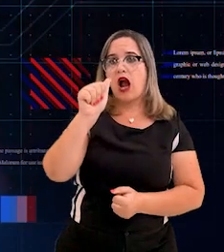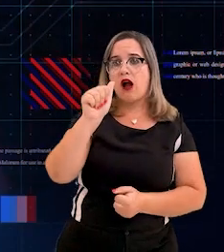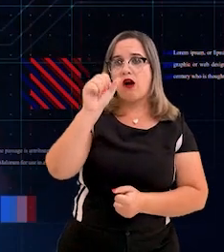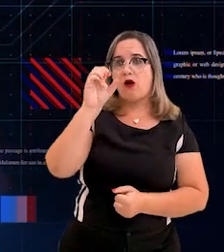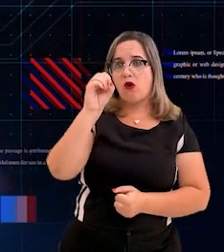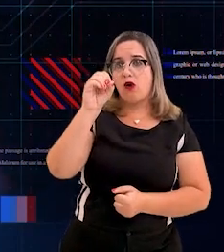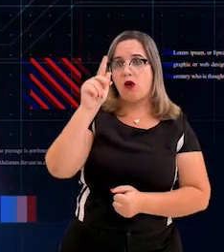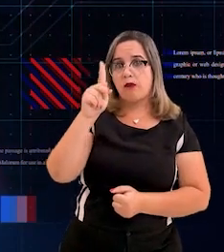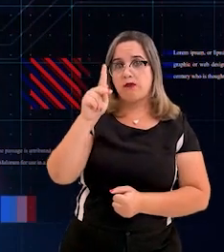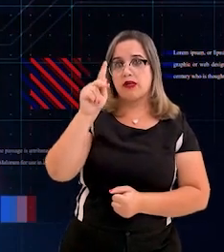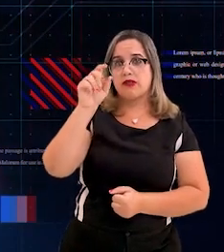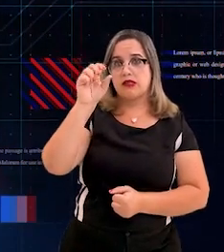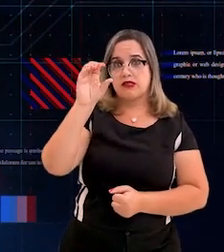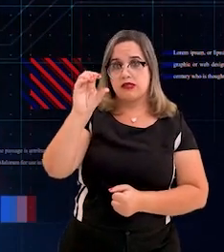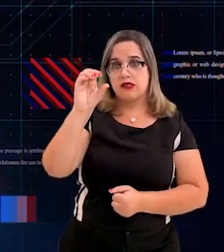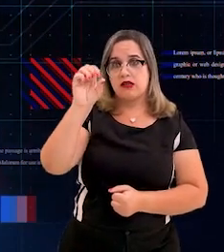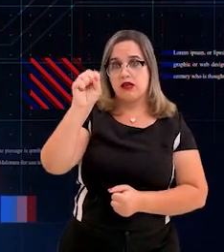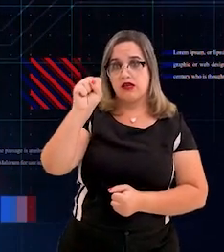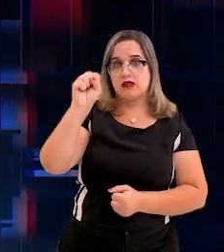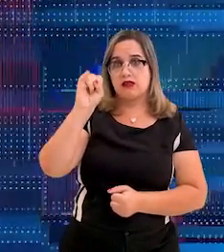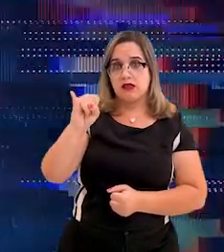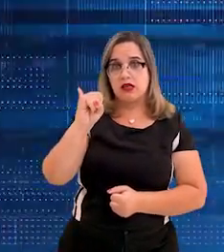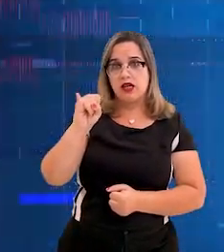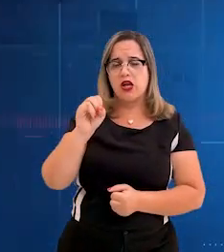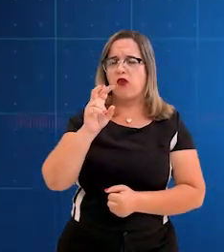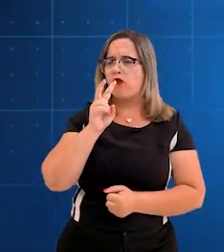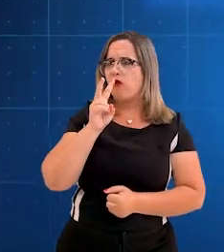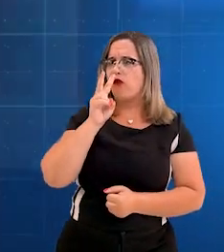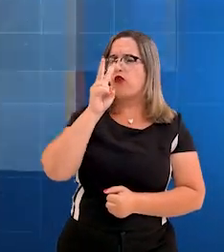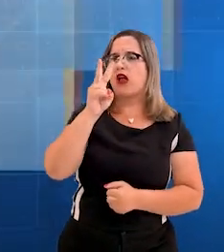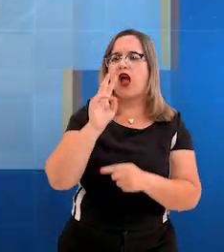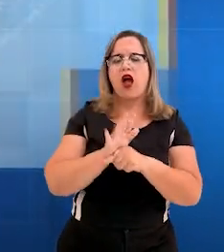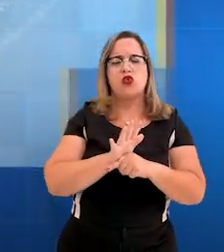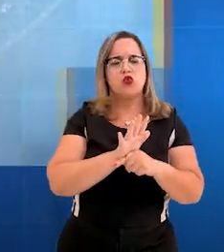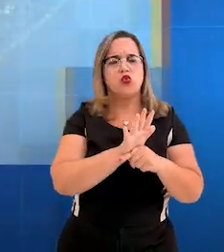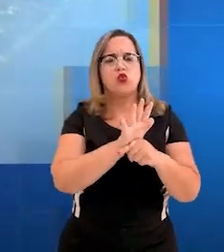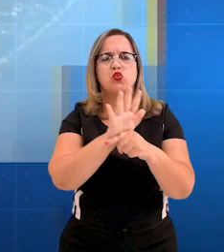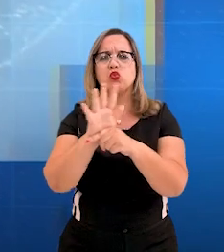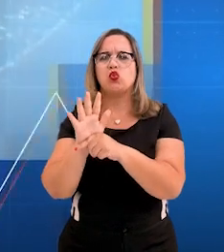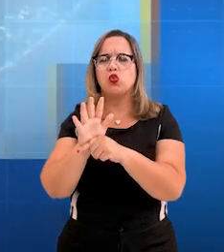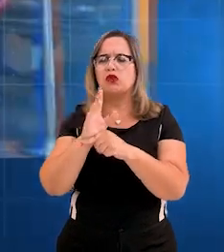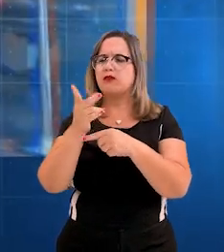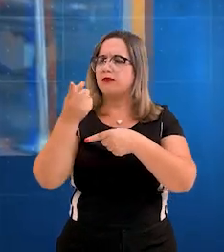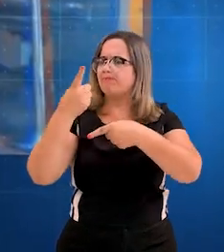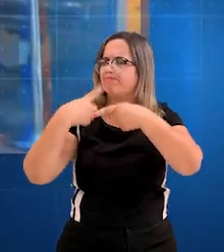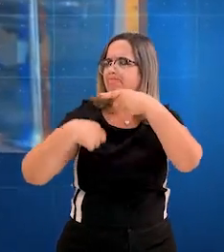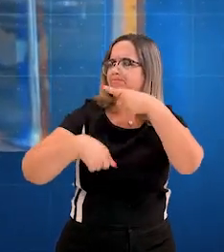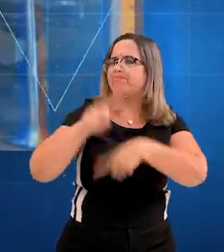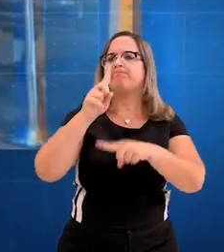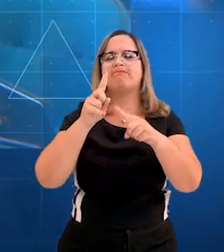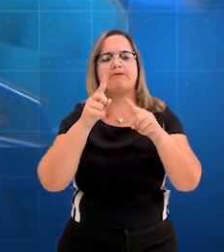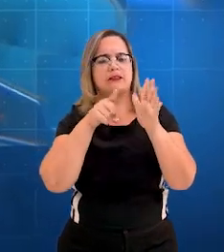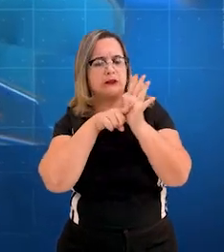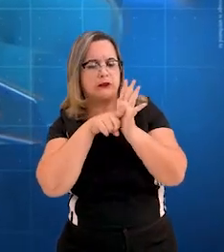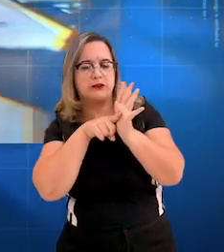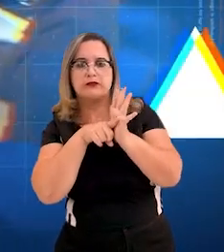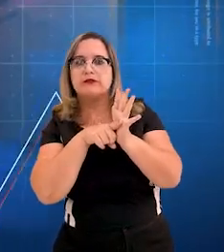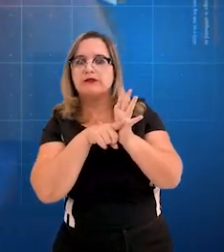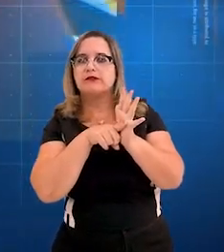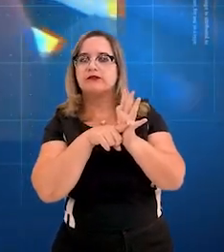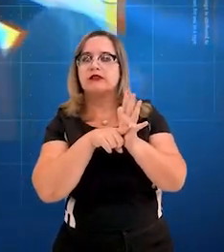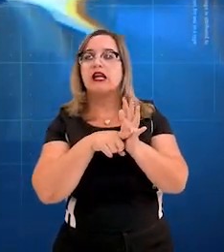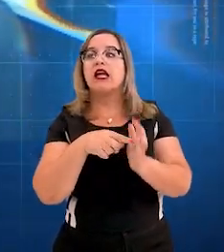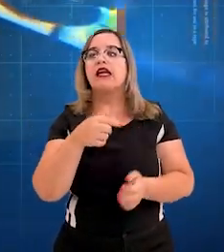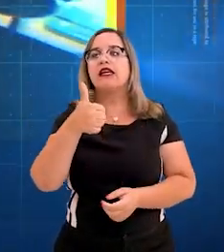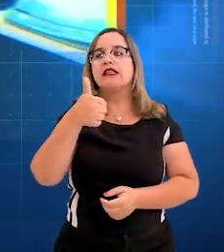-CSI, fortalecido e estruturado, tem contribuído para o sucesso nas investigações.